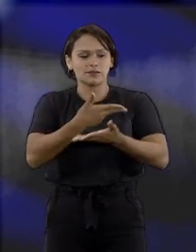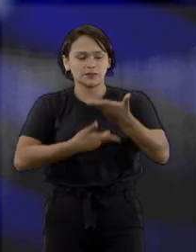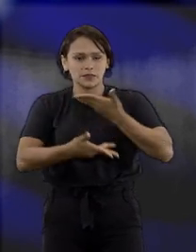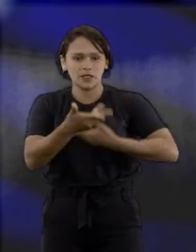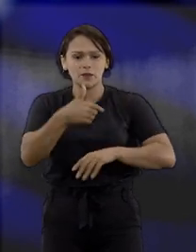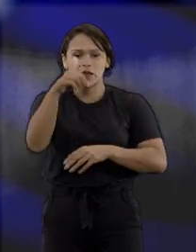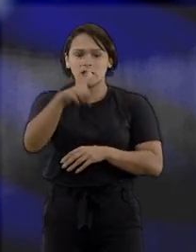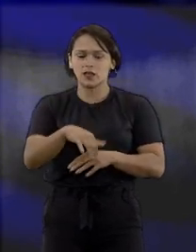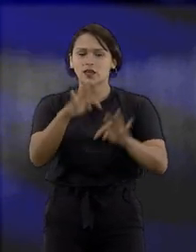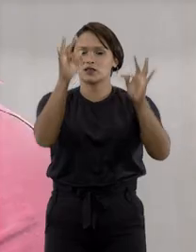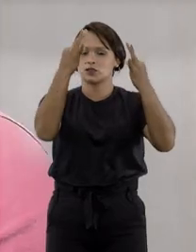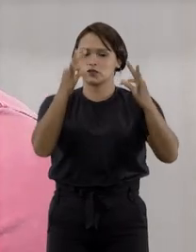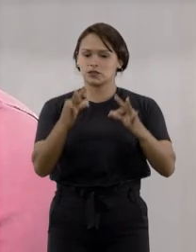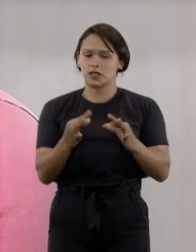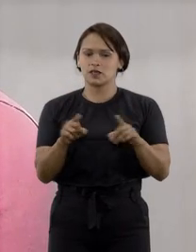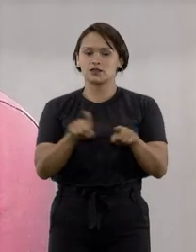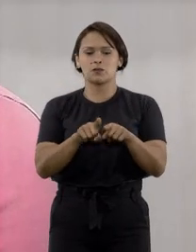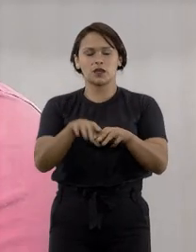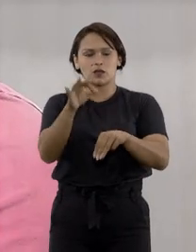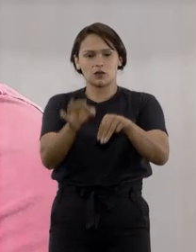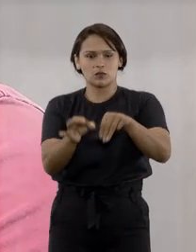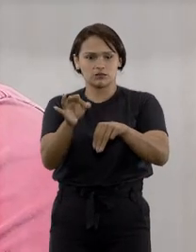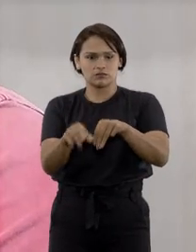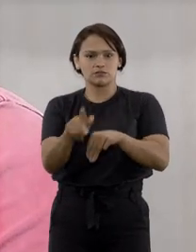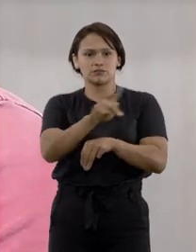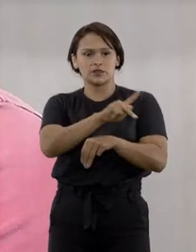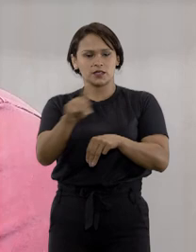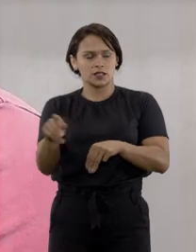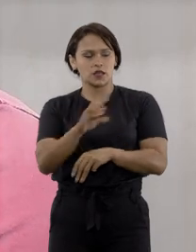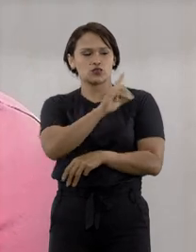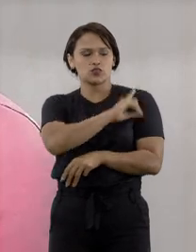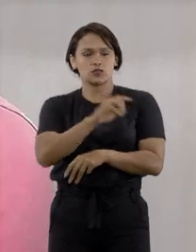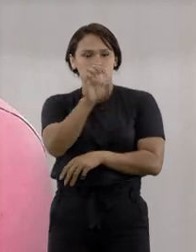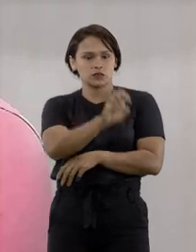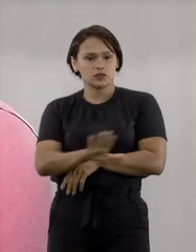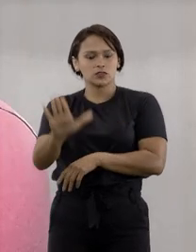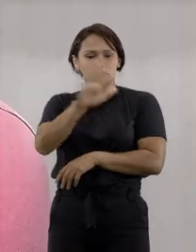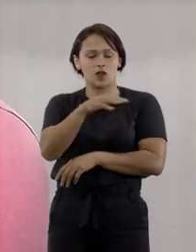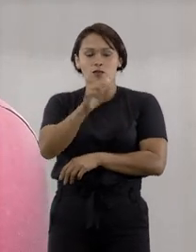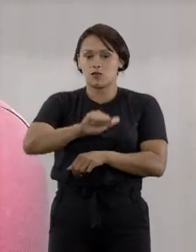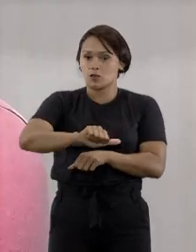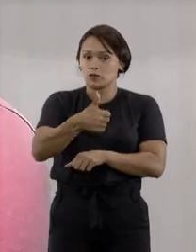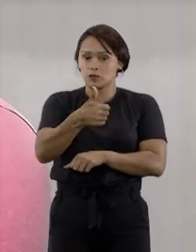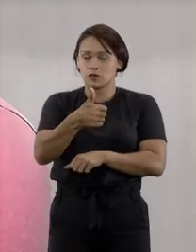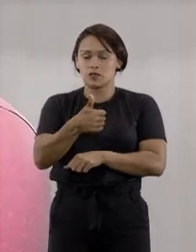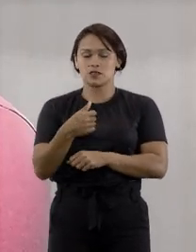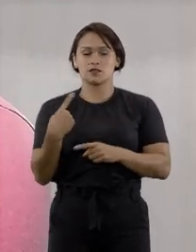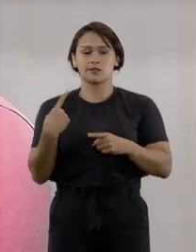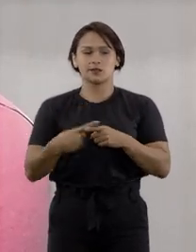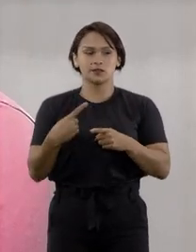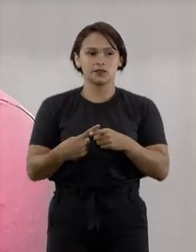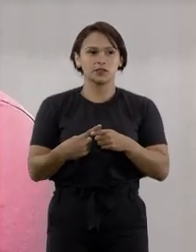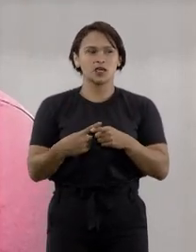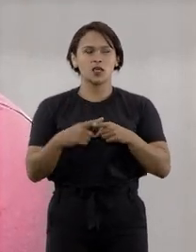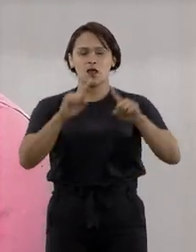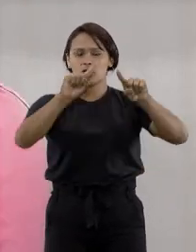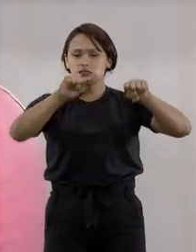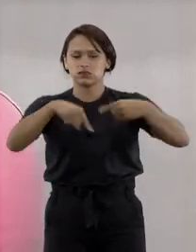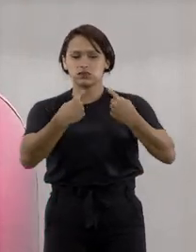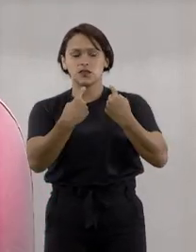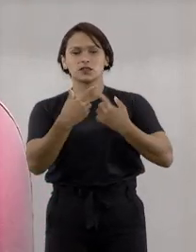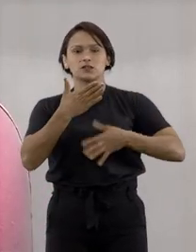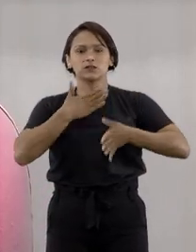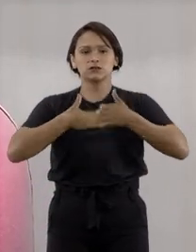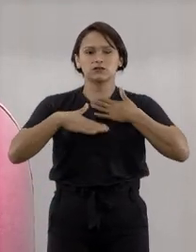pessoalmente aqui do corpo técnico, tanto com o ministro-presidente que esteve aqui, quanto com o diretor-geral, foram muito positivas no sentido de não